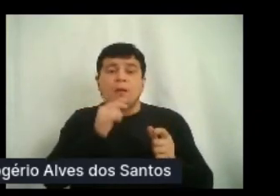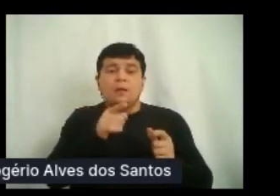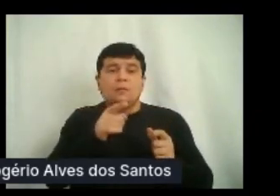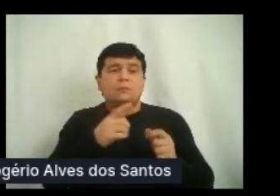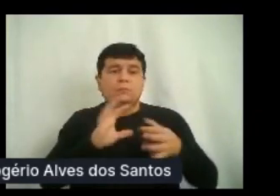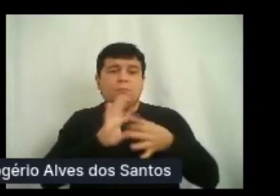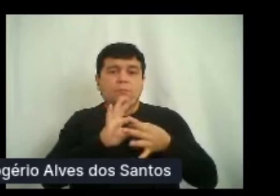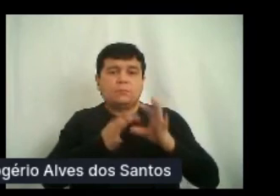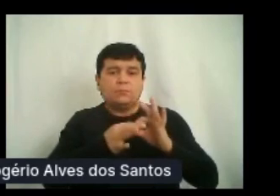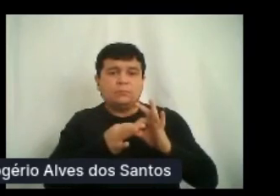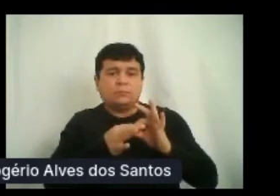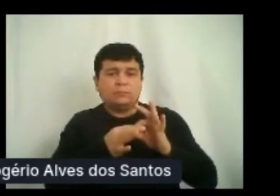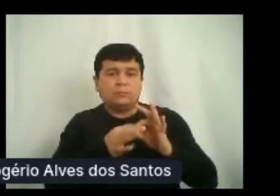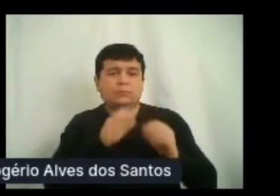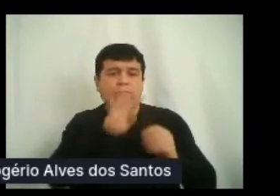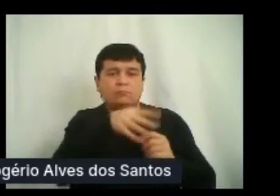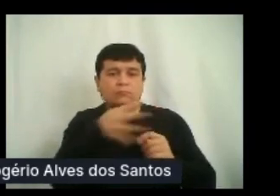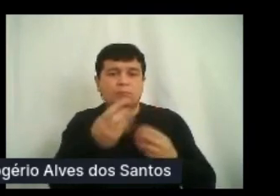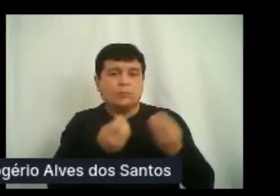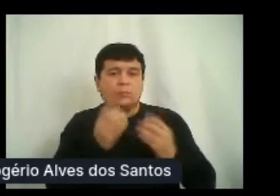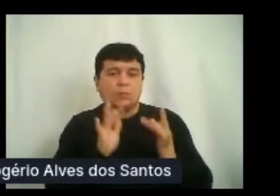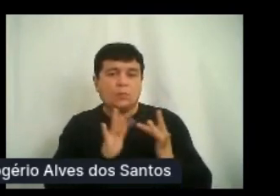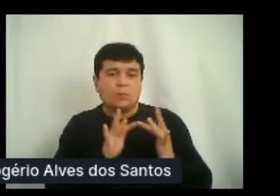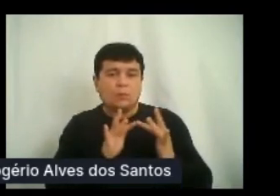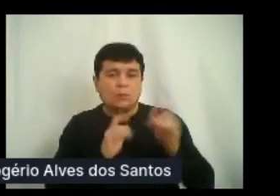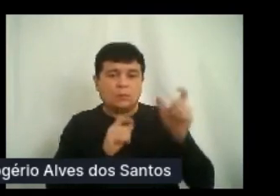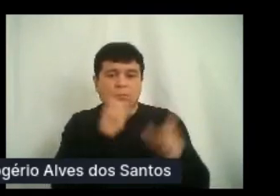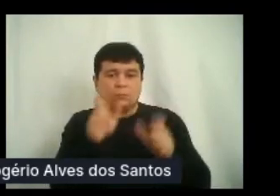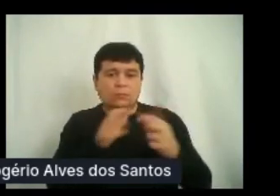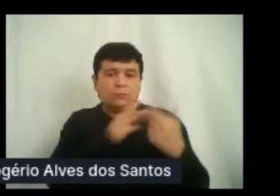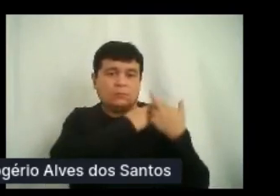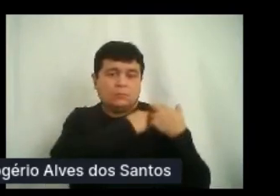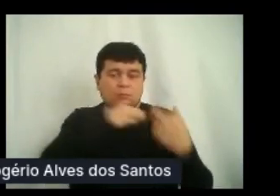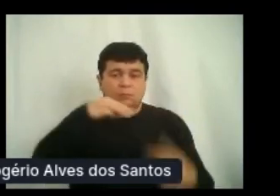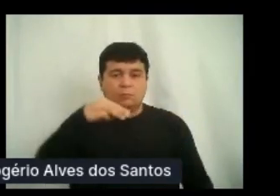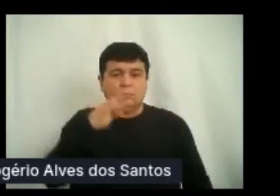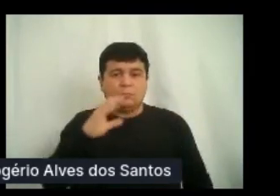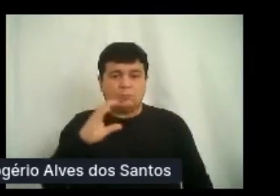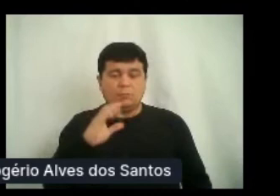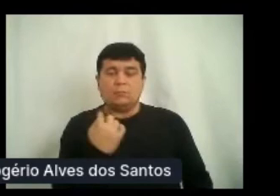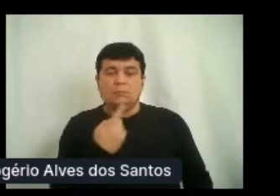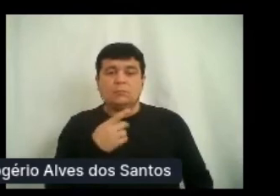entrar em contato com qualquer integrante da equipe do MTC e nós enviaremos o link para você.